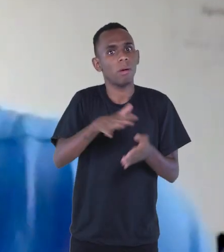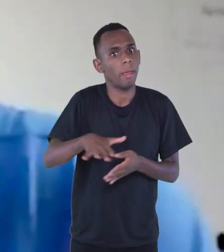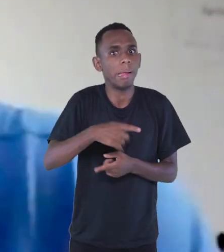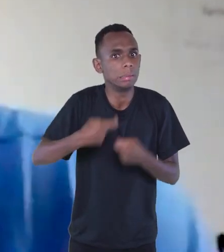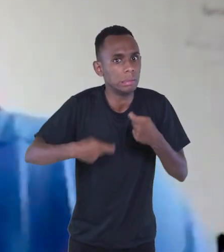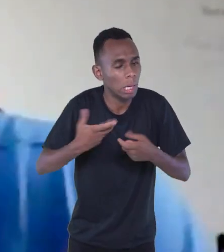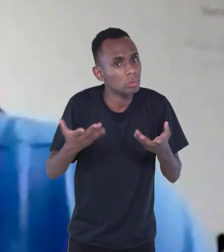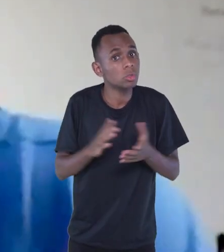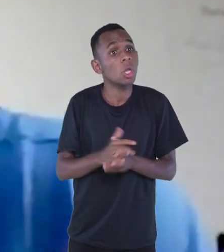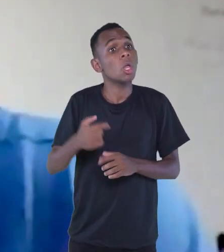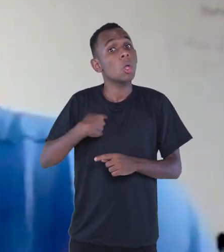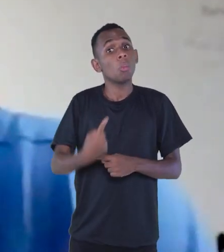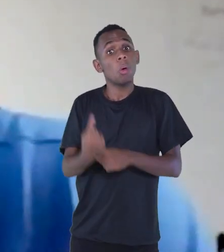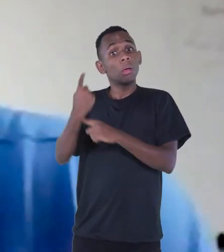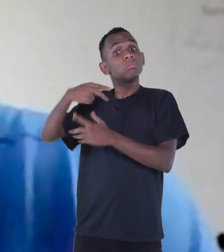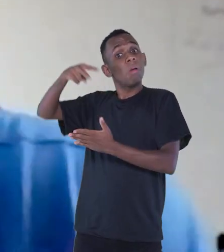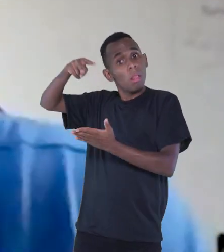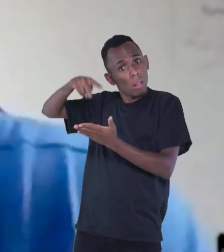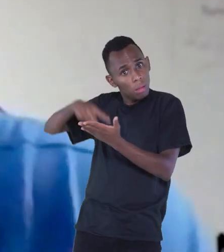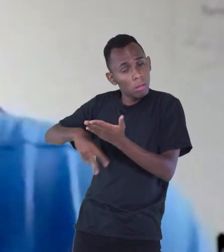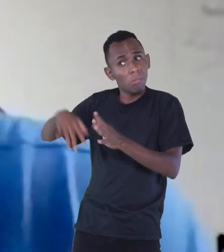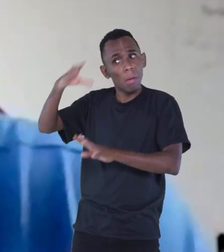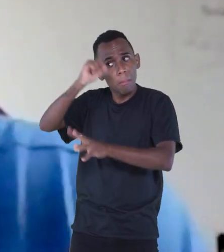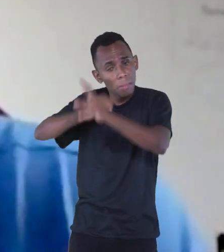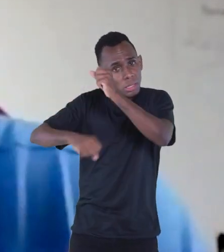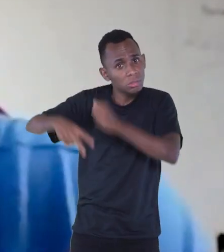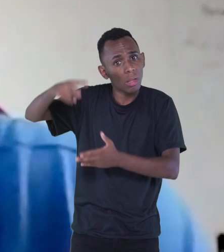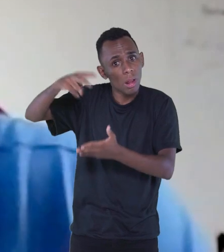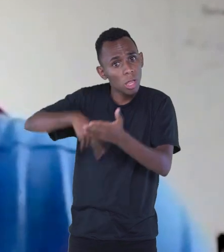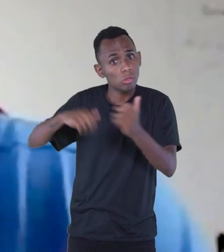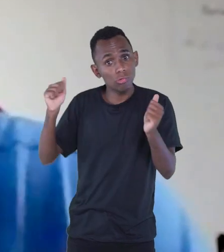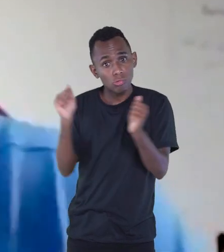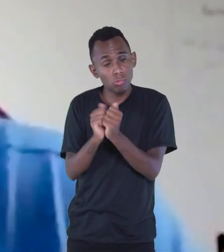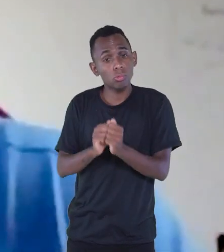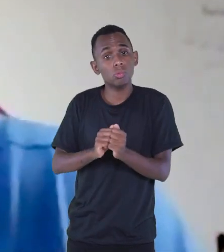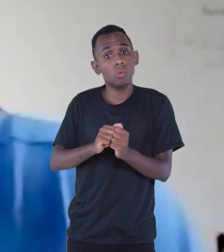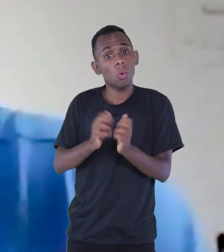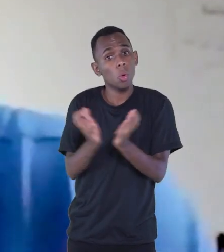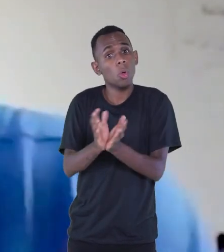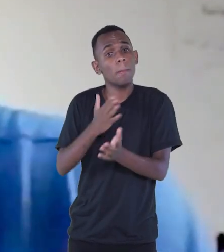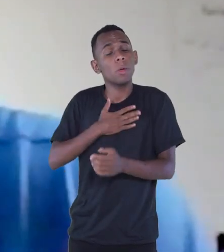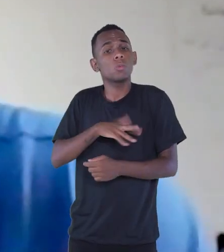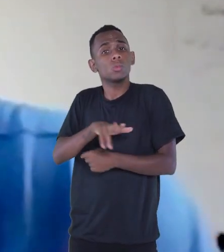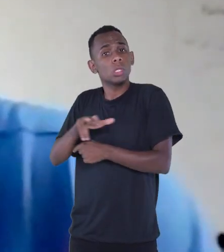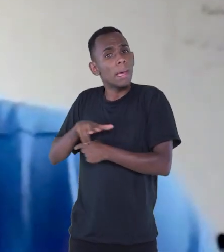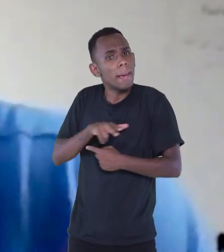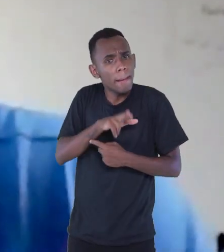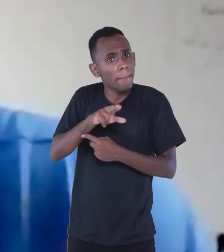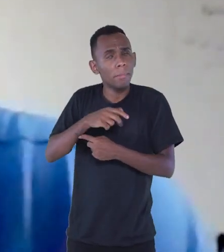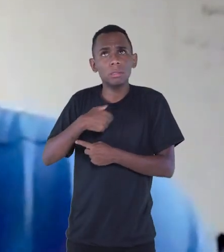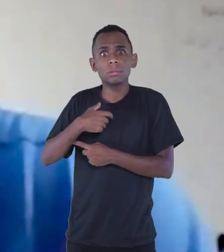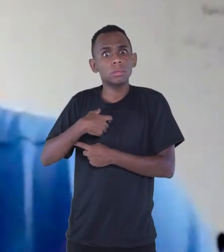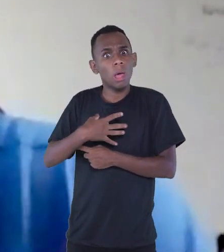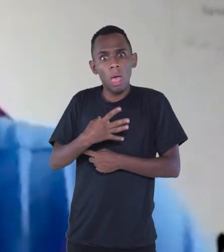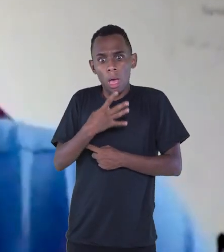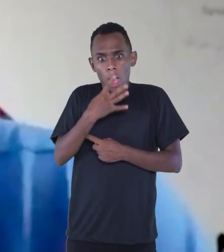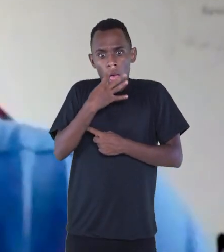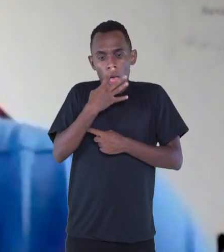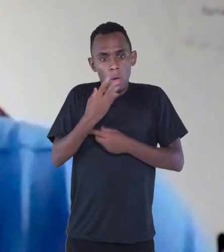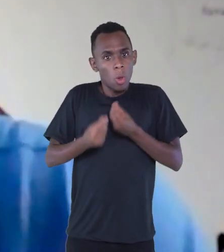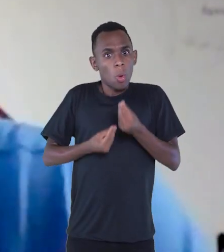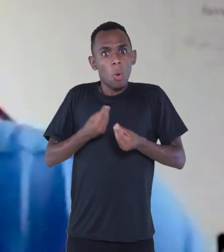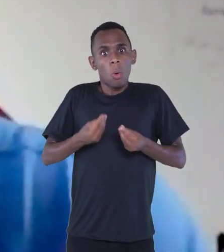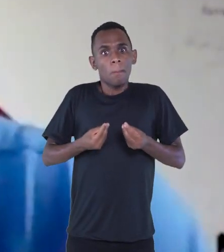Eu leia e aprendi a ler, a ler junto com os meus irmãos daquelas histórias, ficava encantado, arrebatado por todo aquele mundo.